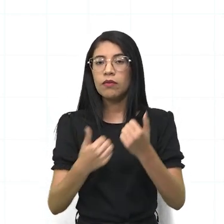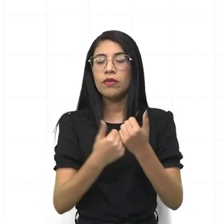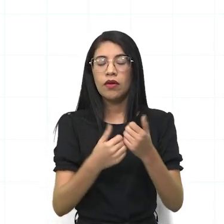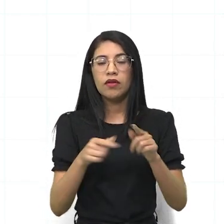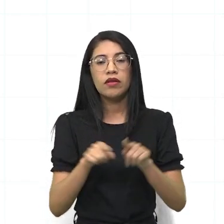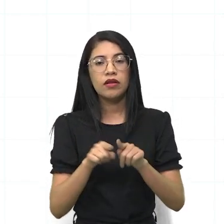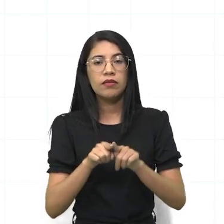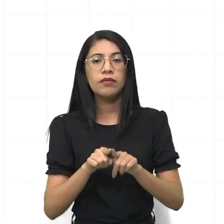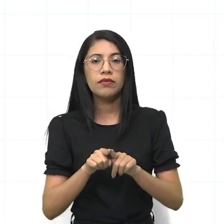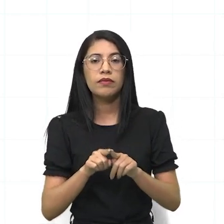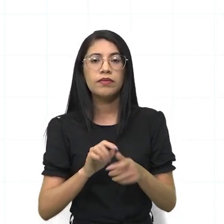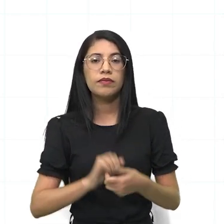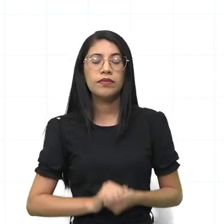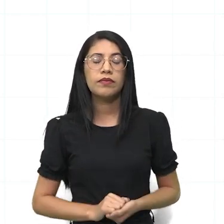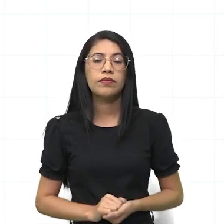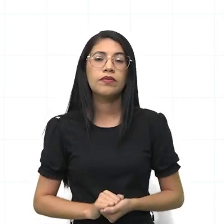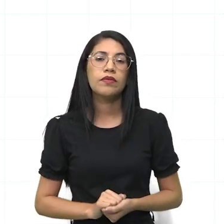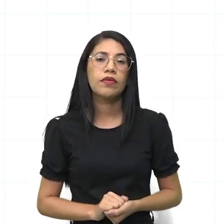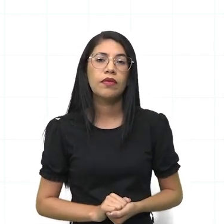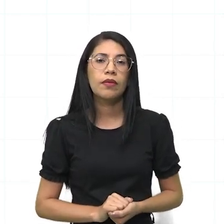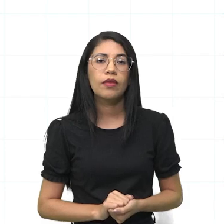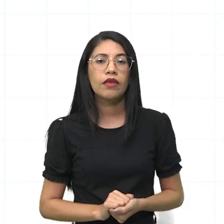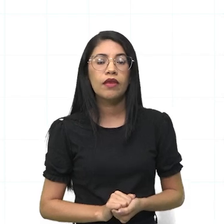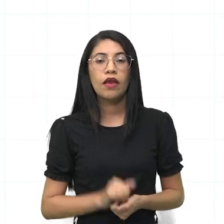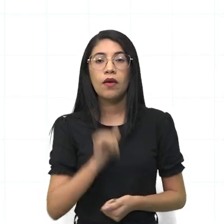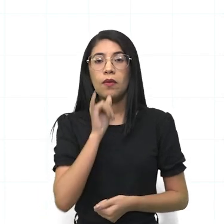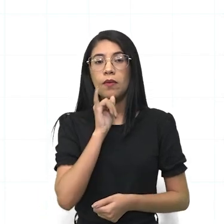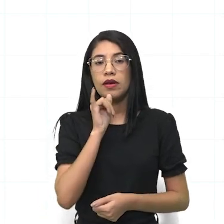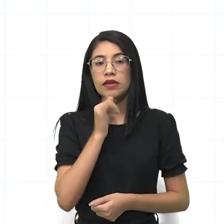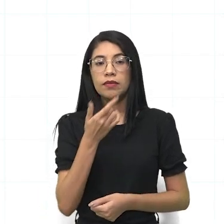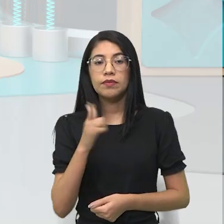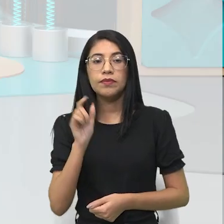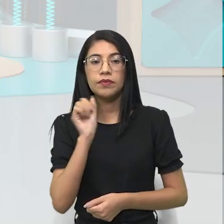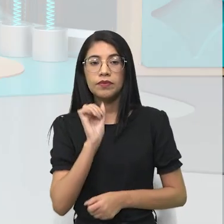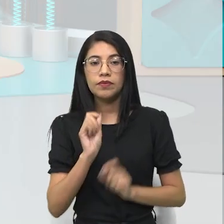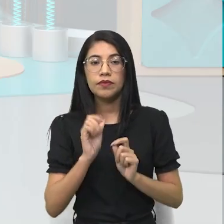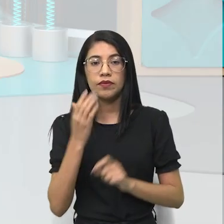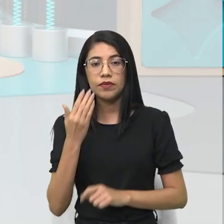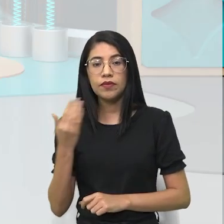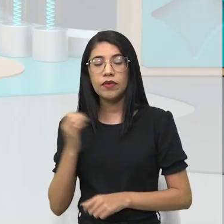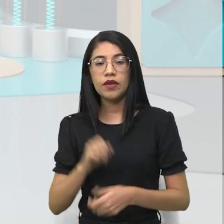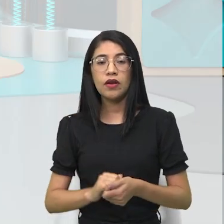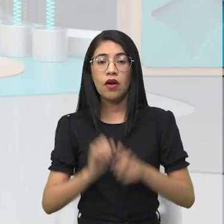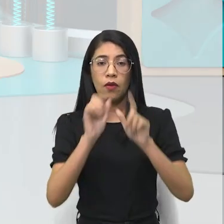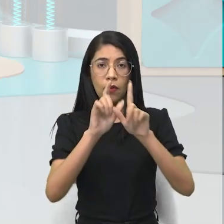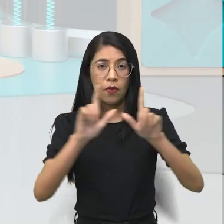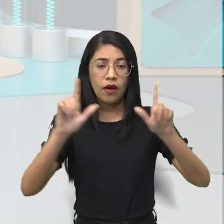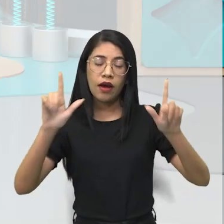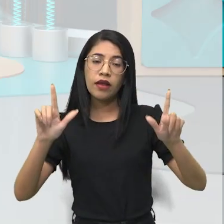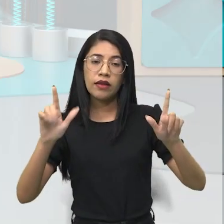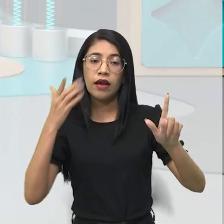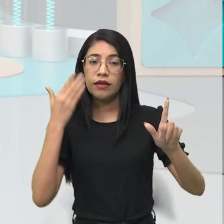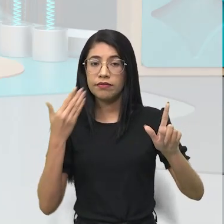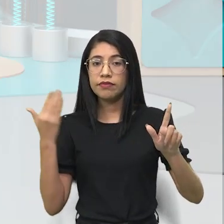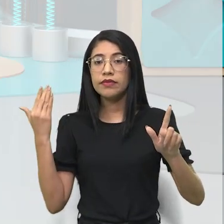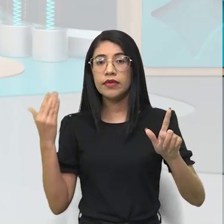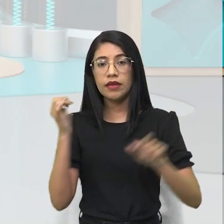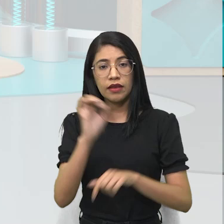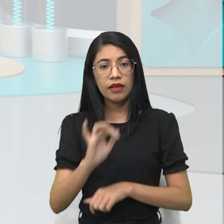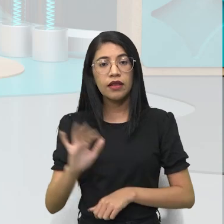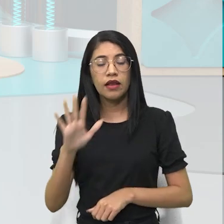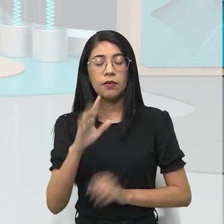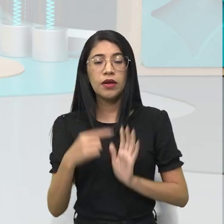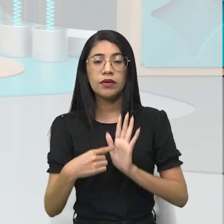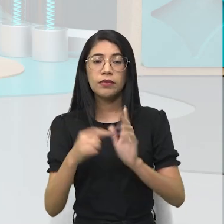ajudar no momento da exposição, como exemplo, nós temos aqui, ó, de recurso, o cartaz, né, que eu tô trazendo pra vocês aqui,